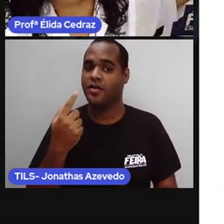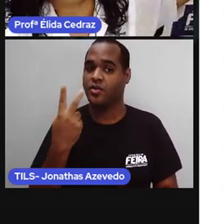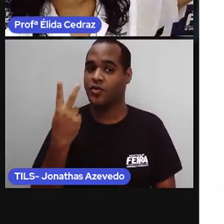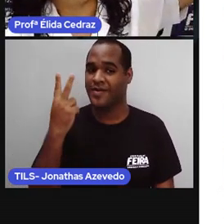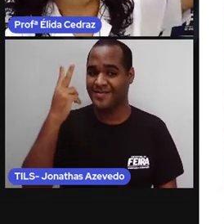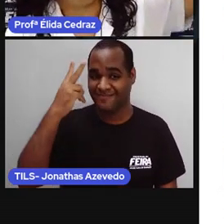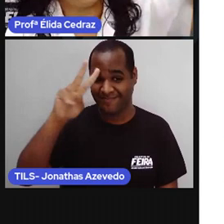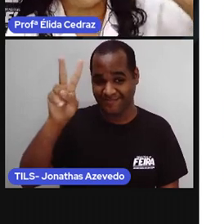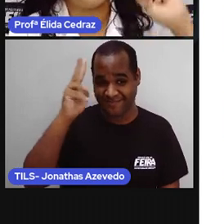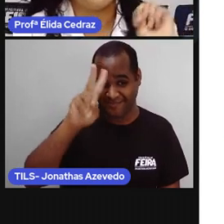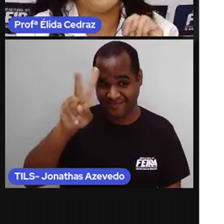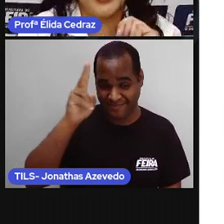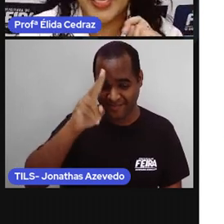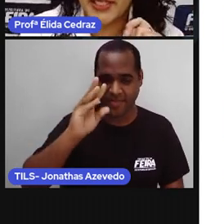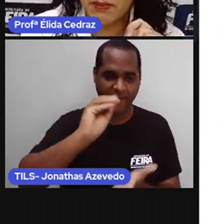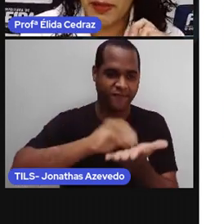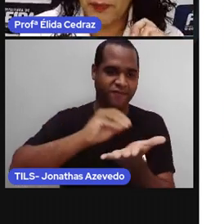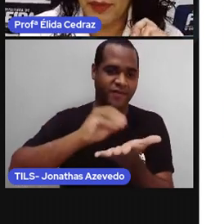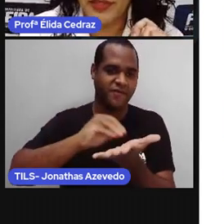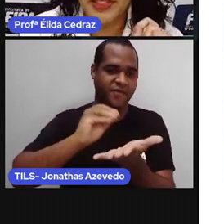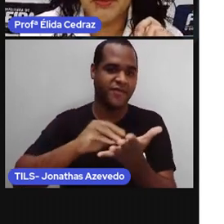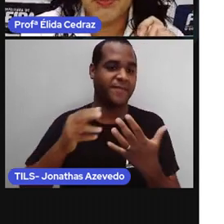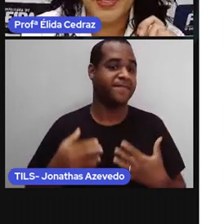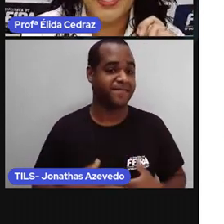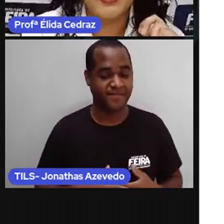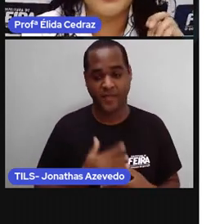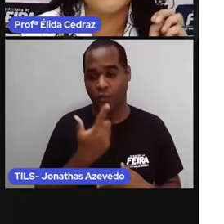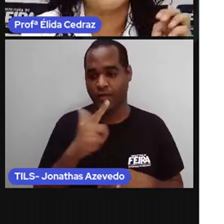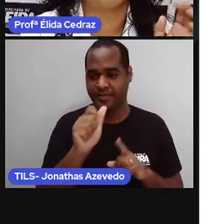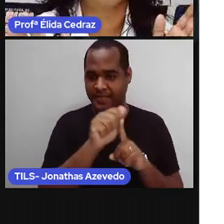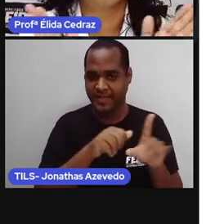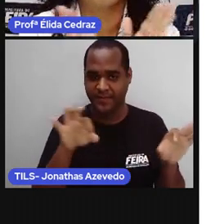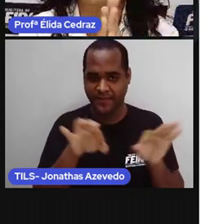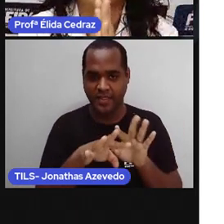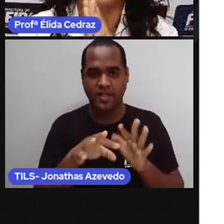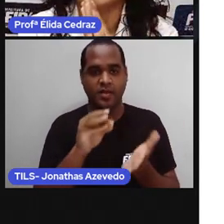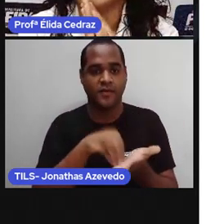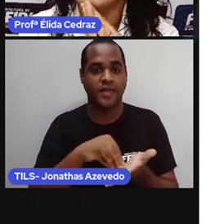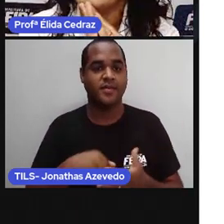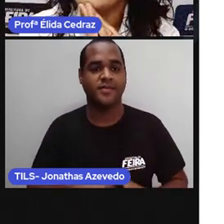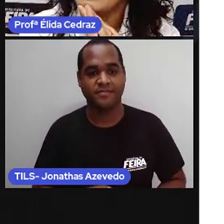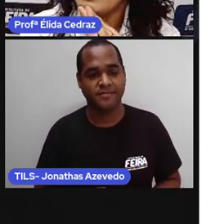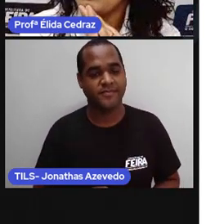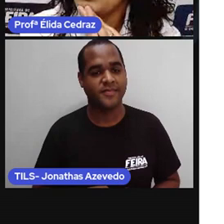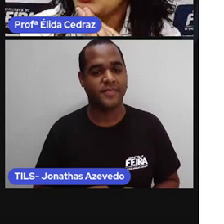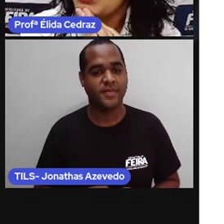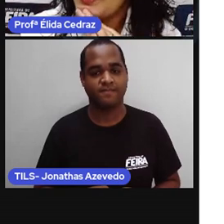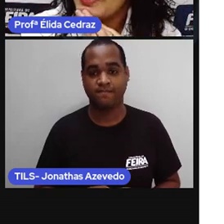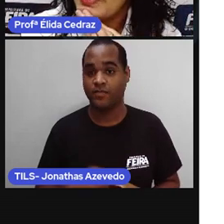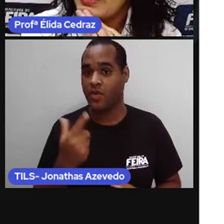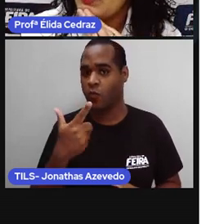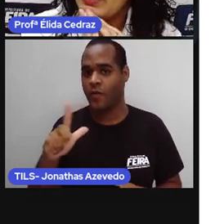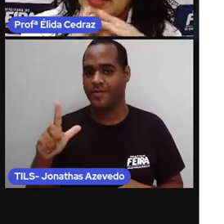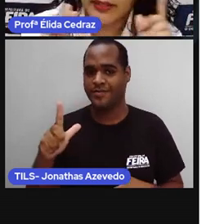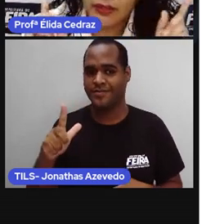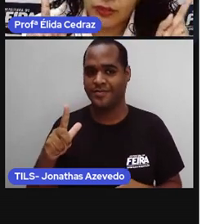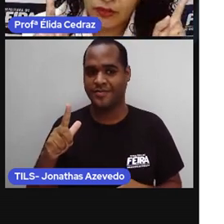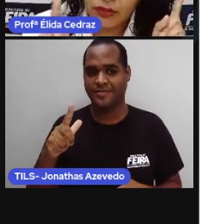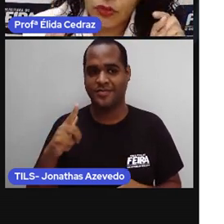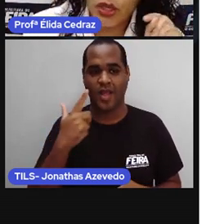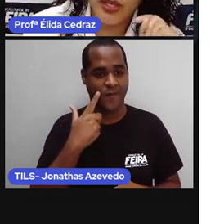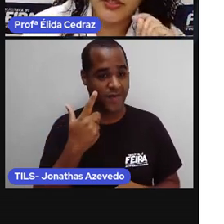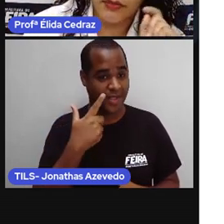ó, dois dias para o próximo mês. Na última aula,